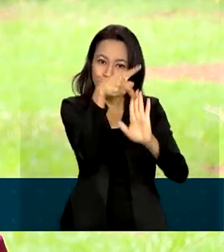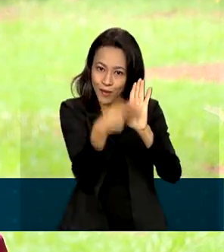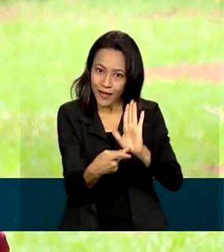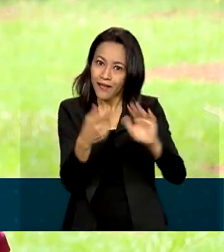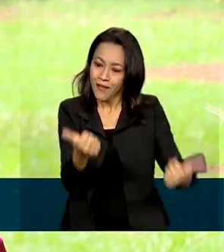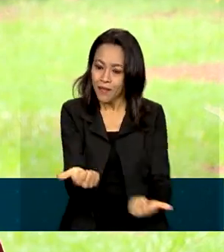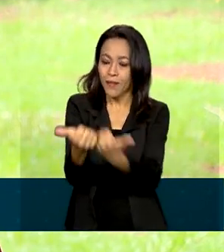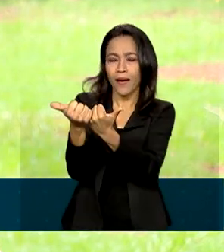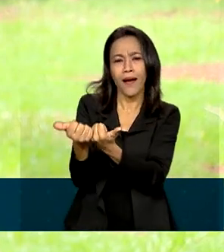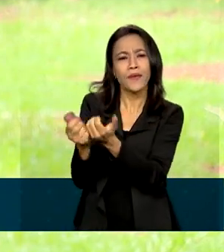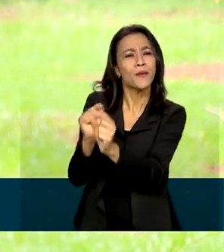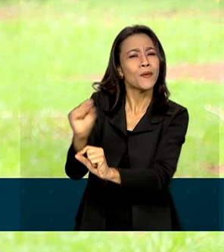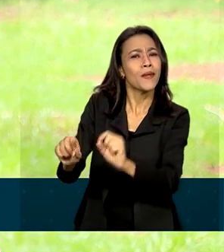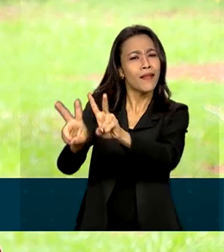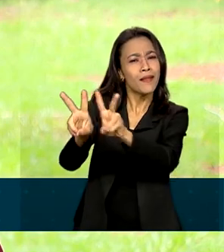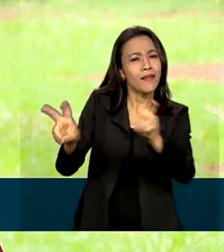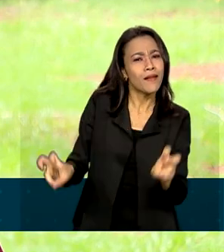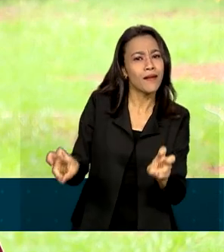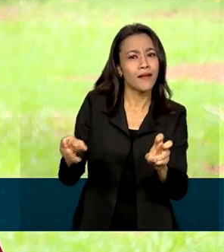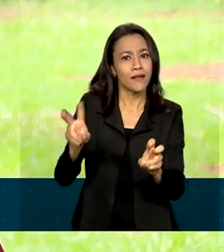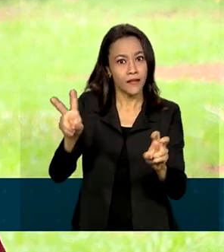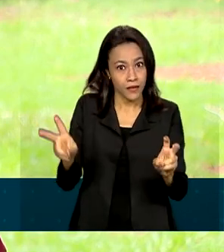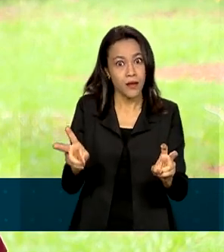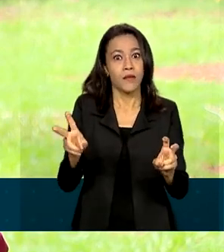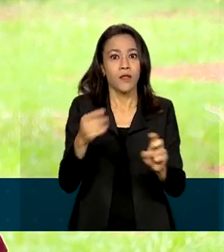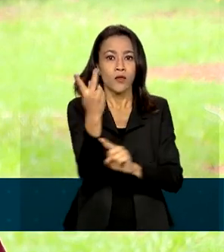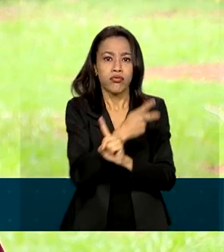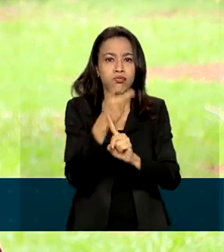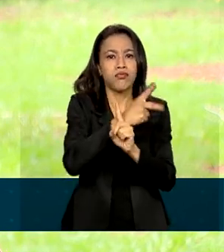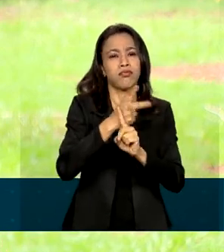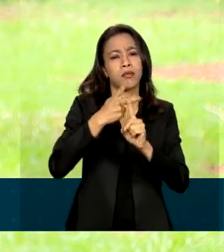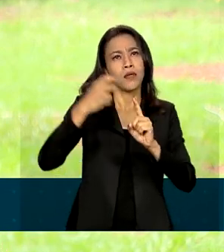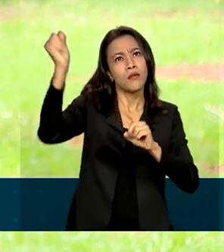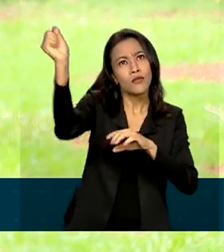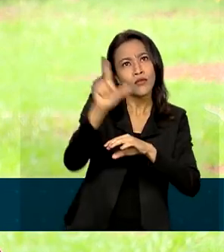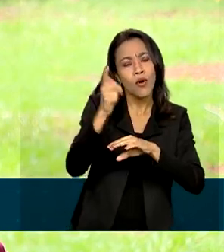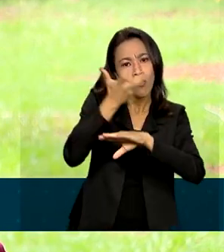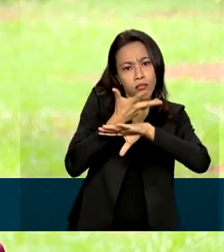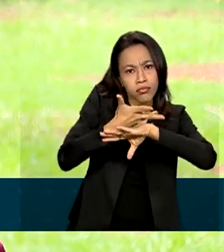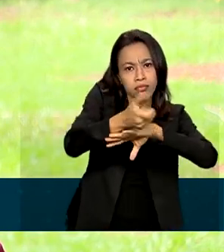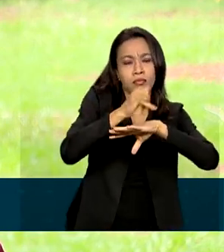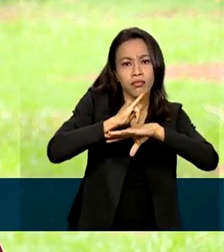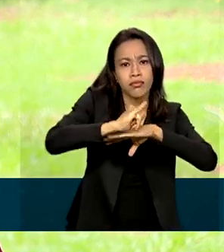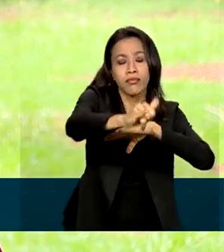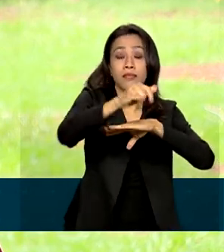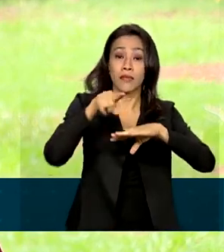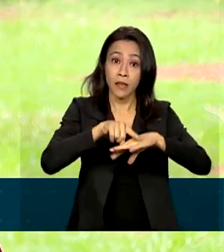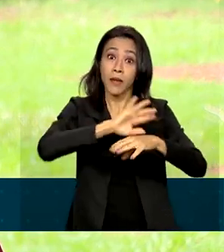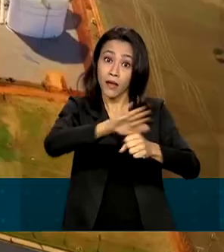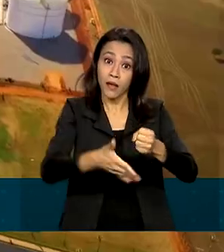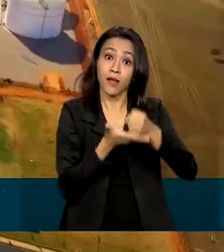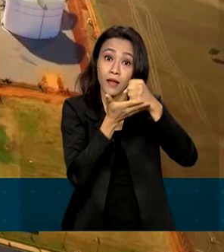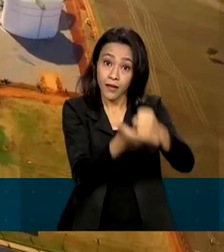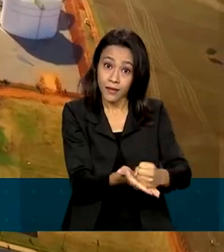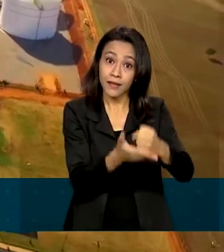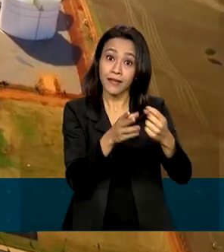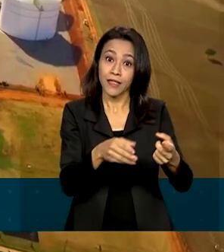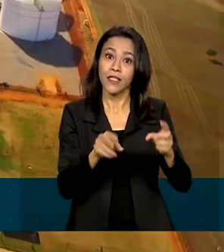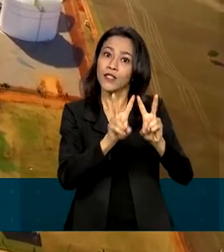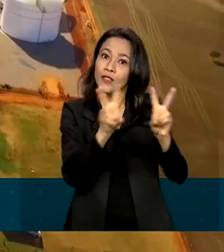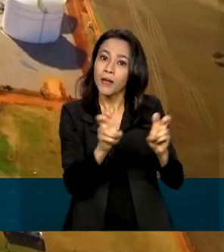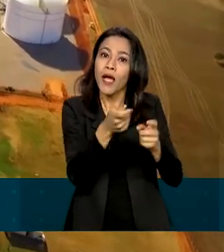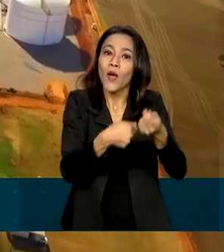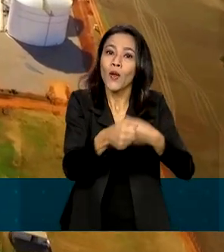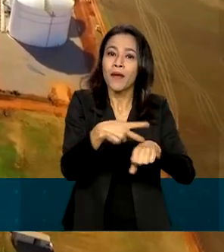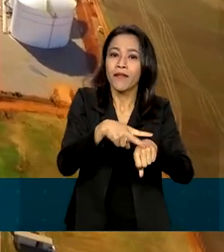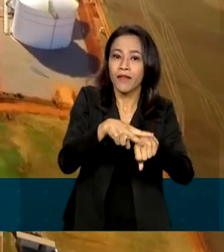entidade trazem temas relacionados à energia limpa, agricultura sustentável e economia verde. A empresa também